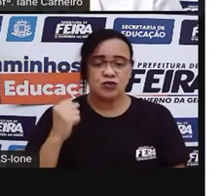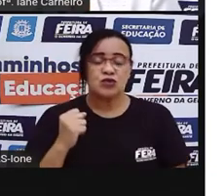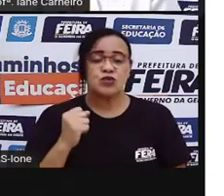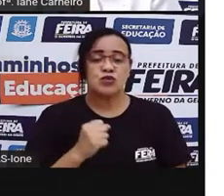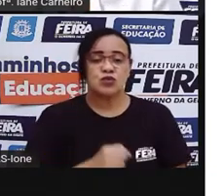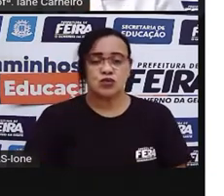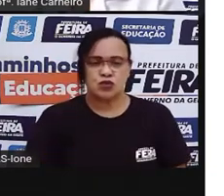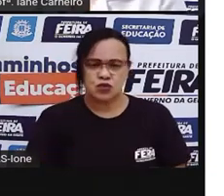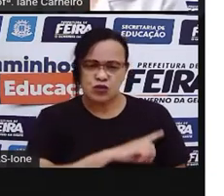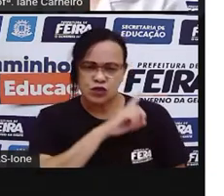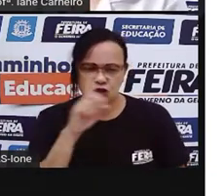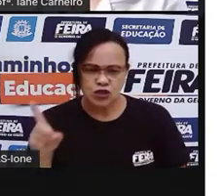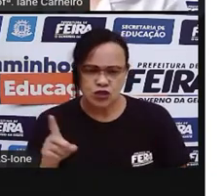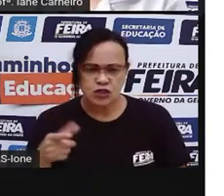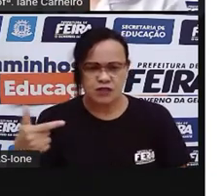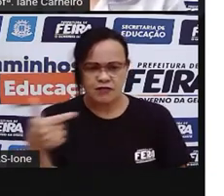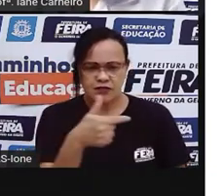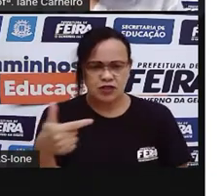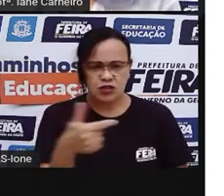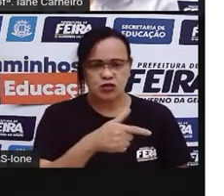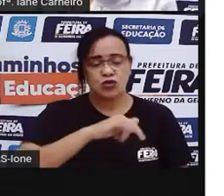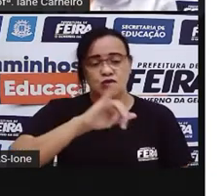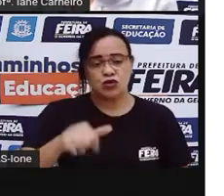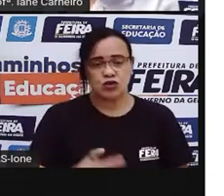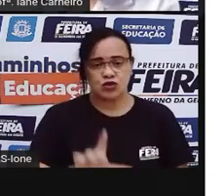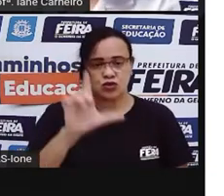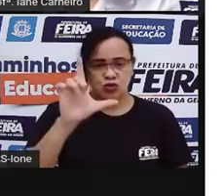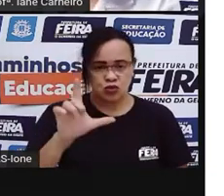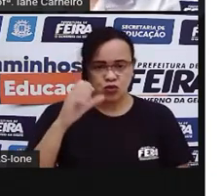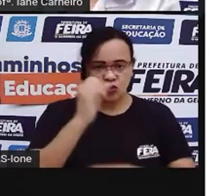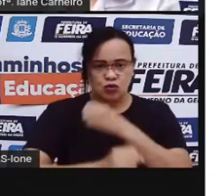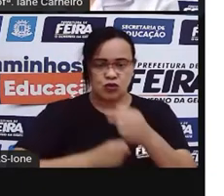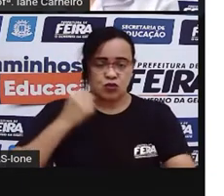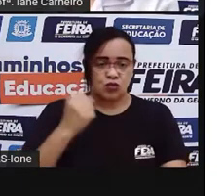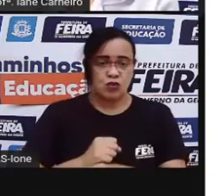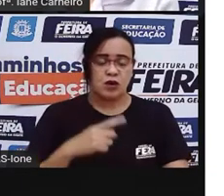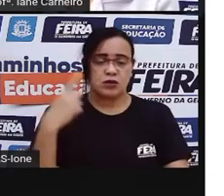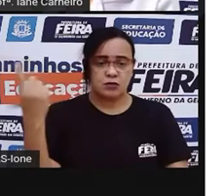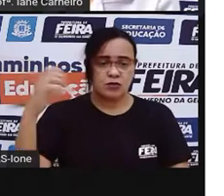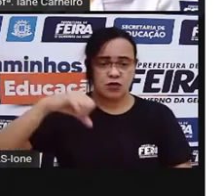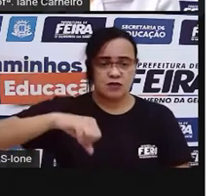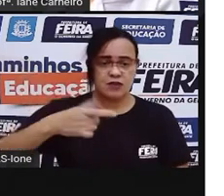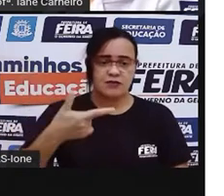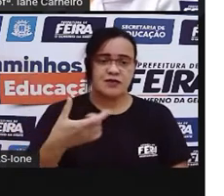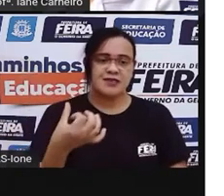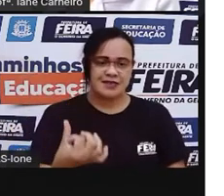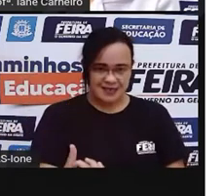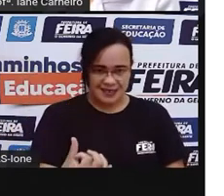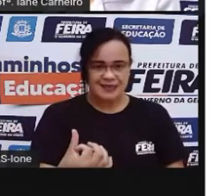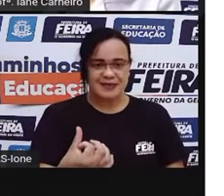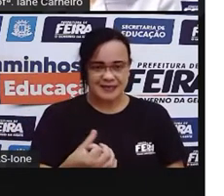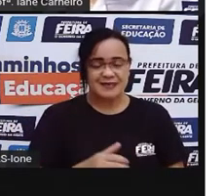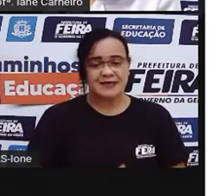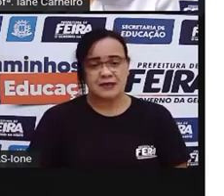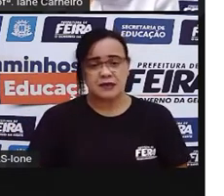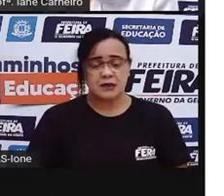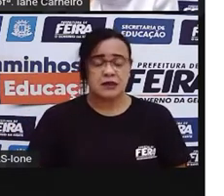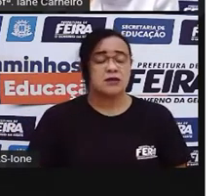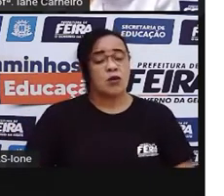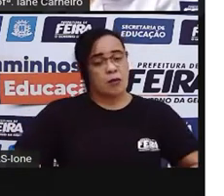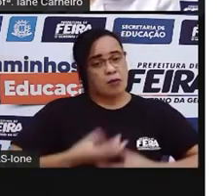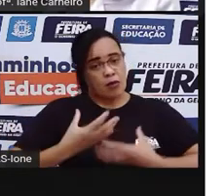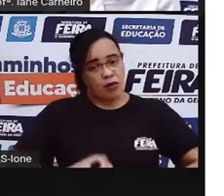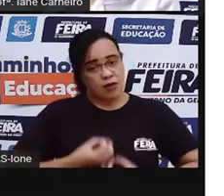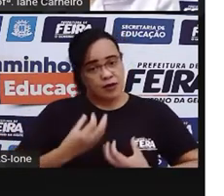1991, tá bom? Então, aqui está José Paulo Paes. E aqui, a Pró trouxe o poema